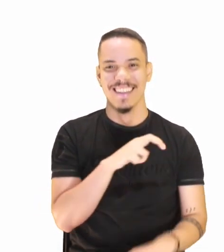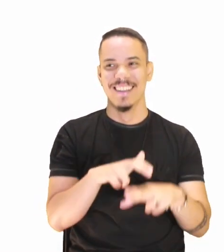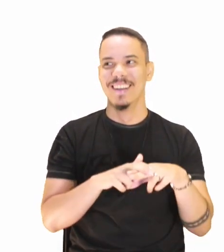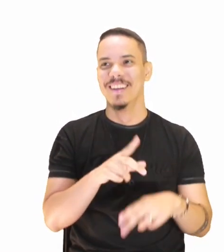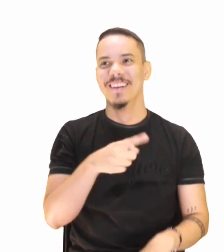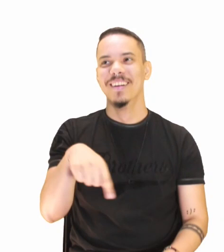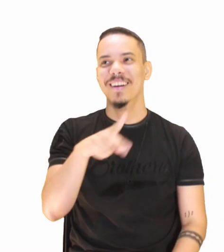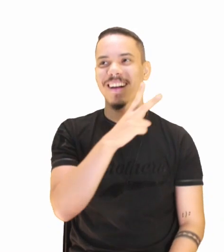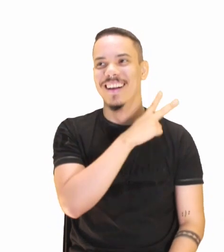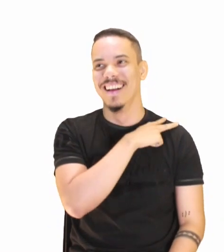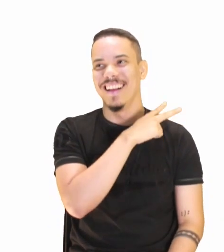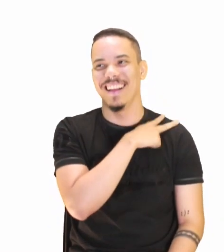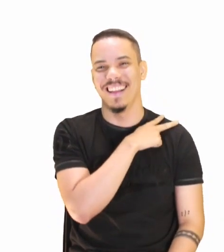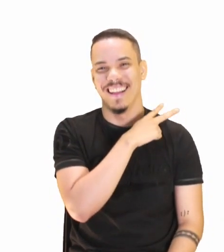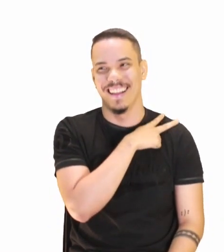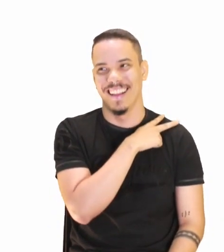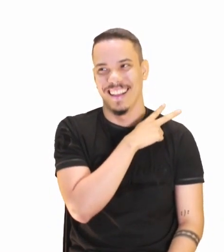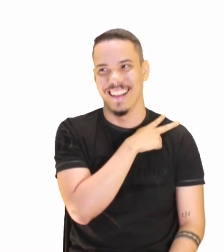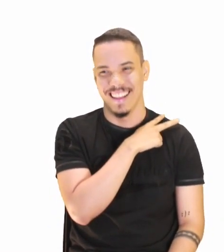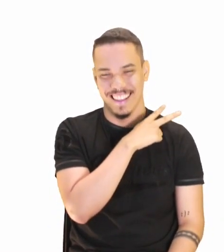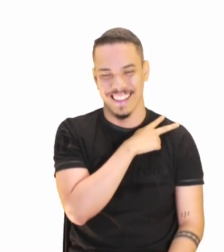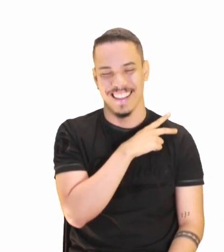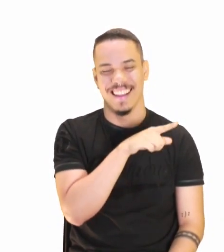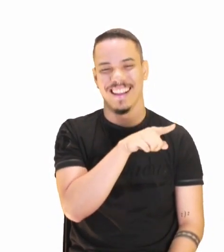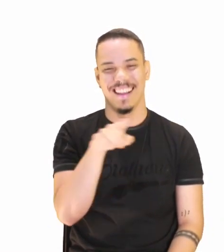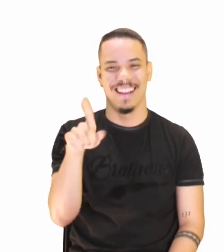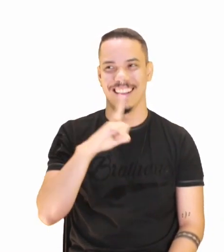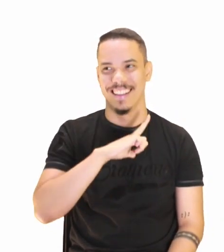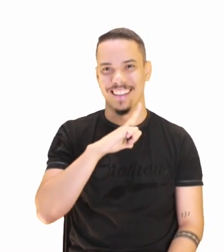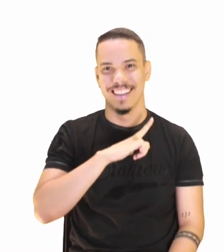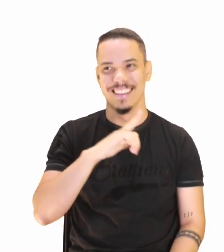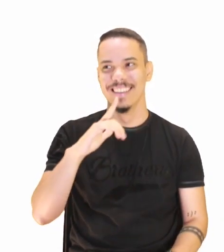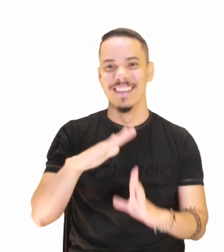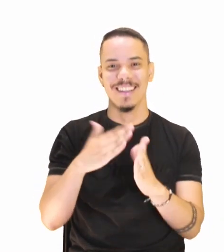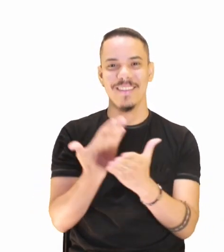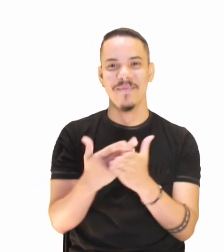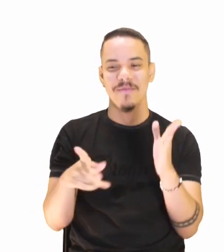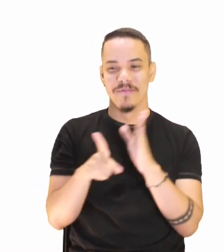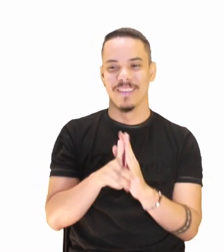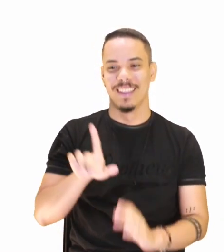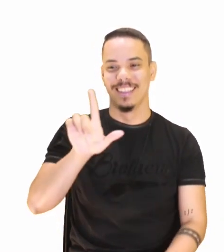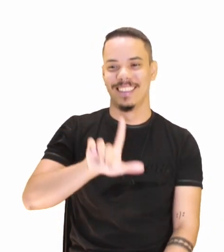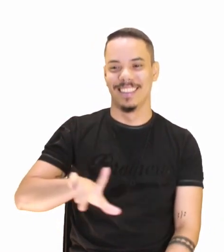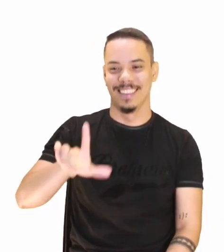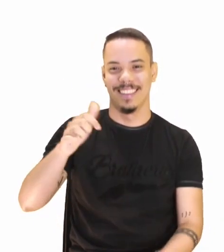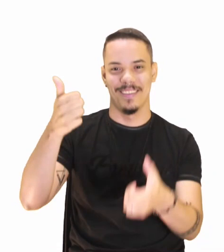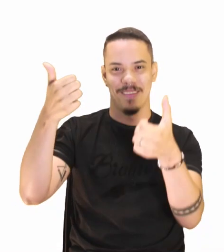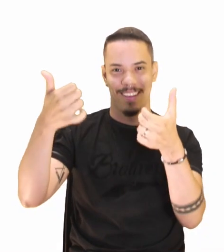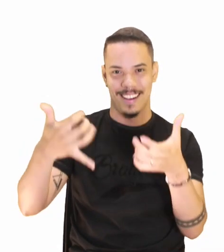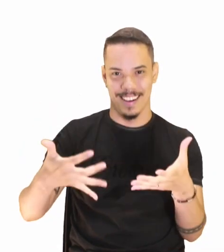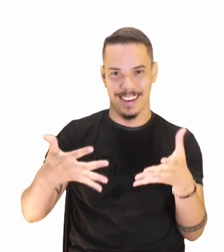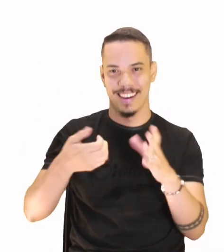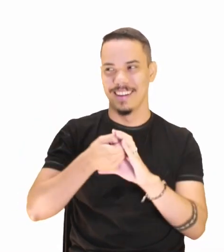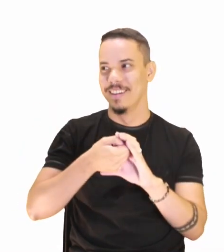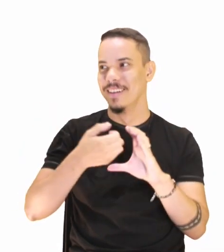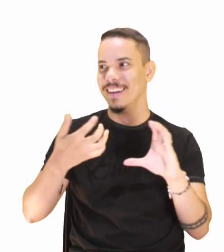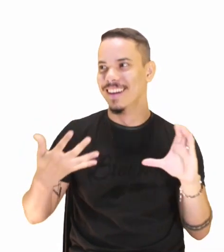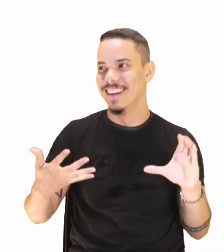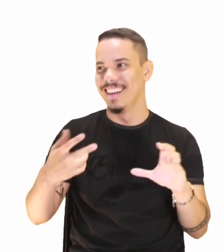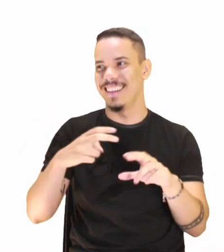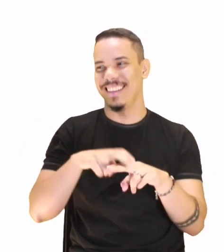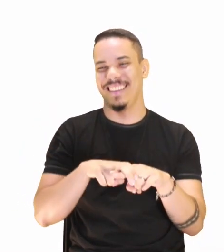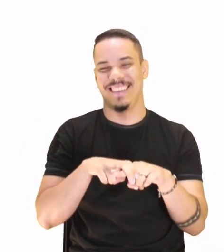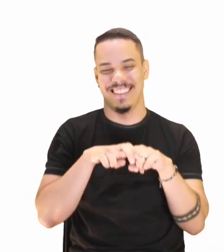segundo ano vai ser esse momento em que você terá essa escola literária tratando desta característica, tá